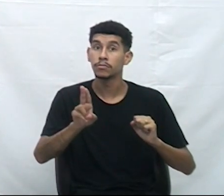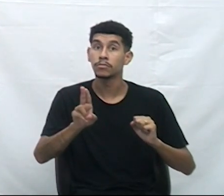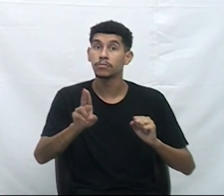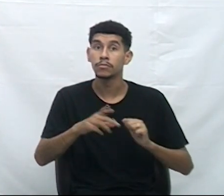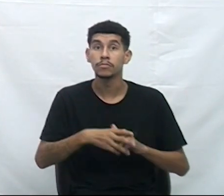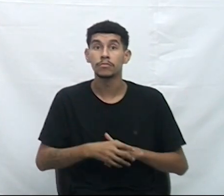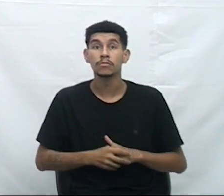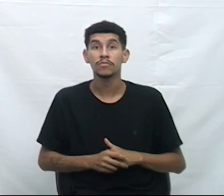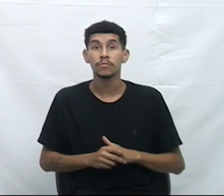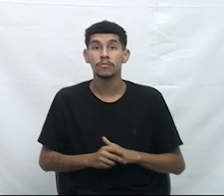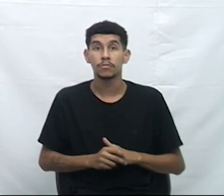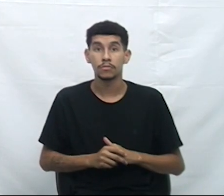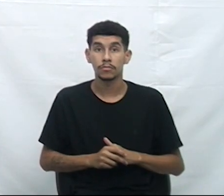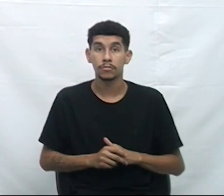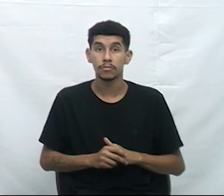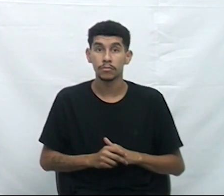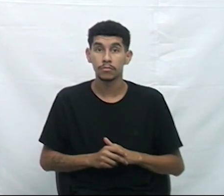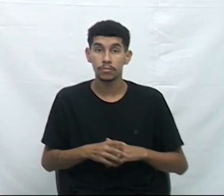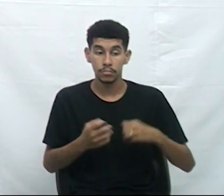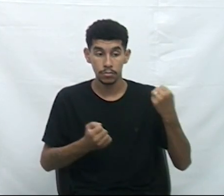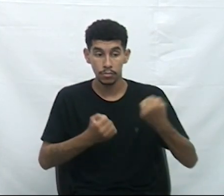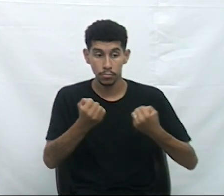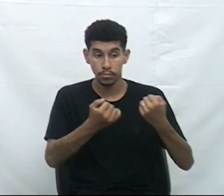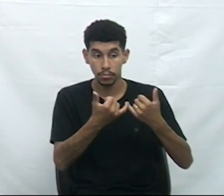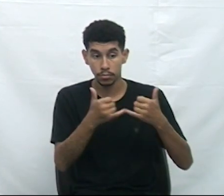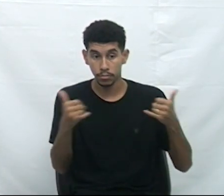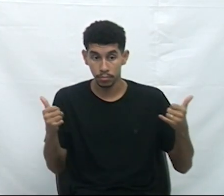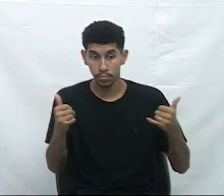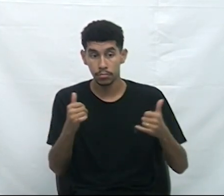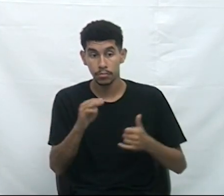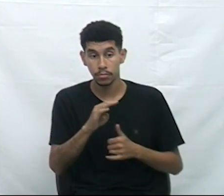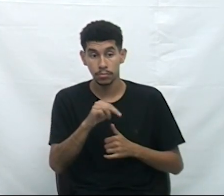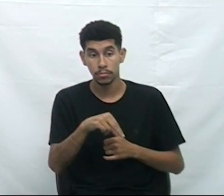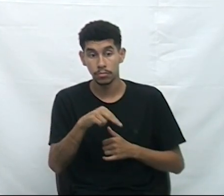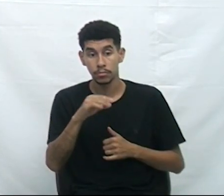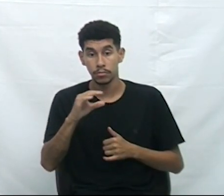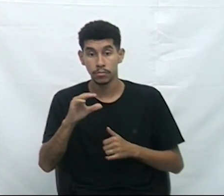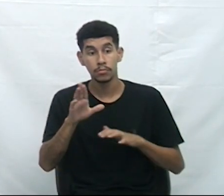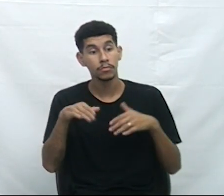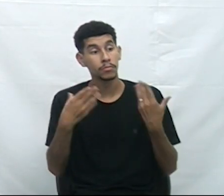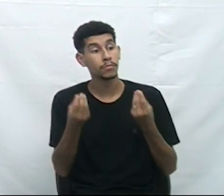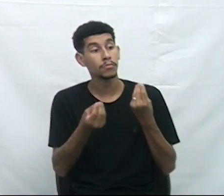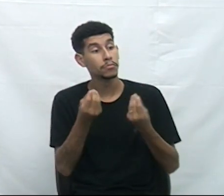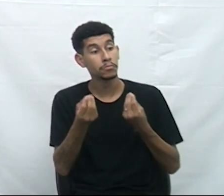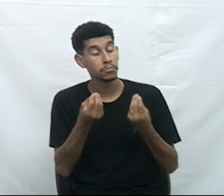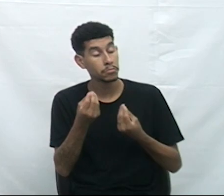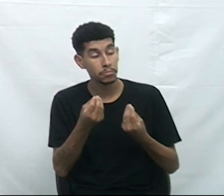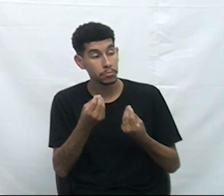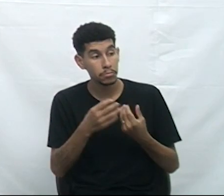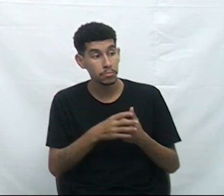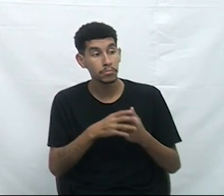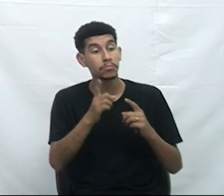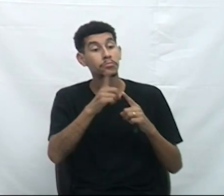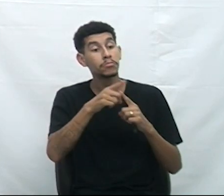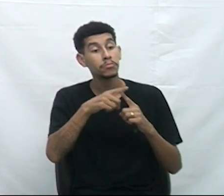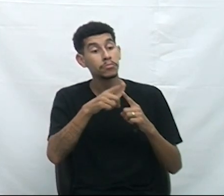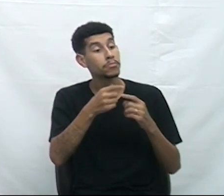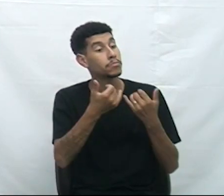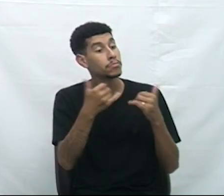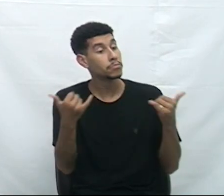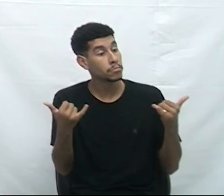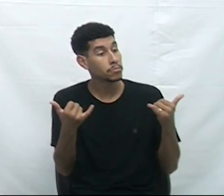recarga? Os veículos elétricos da PMC, qual a autonomia dos mesmos? Qual o tipo de recarga?